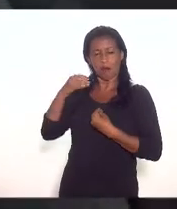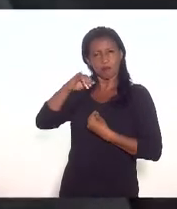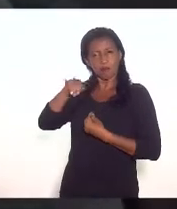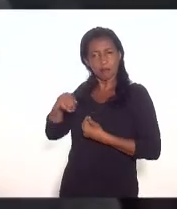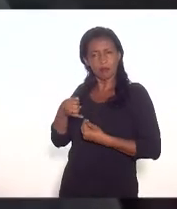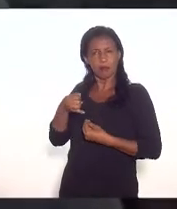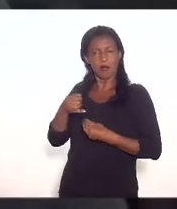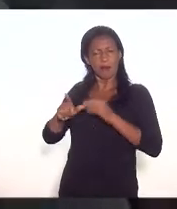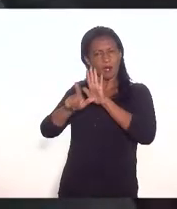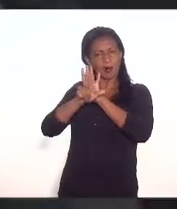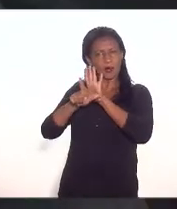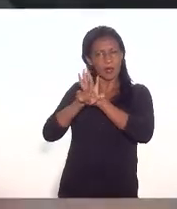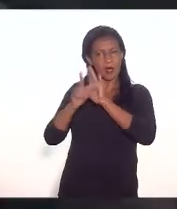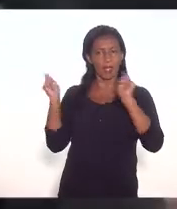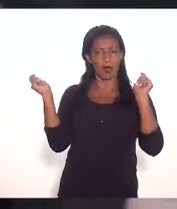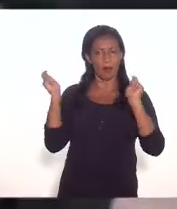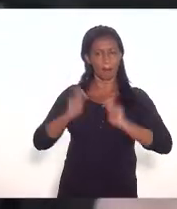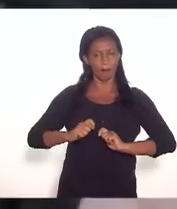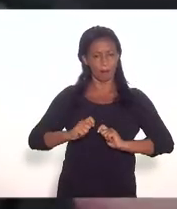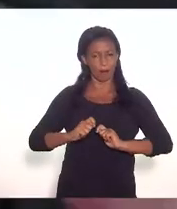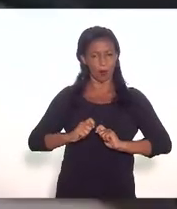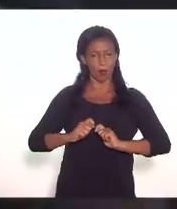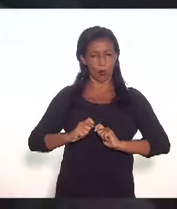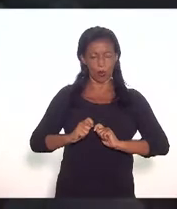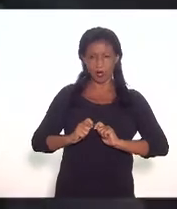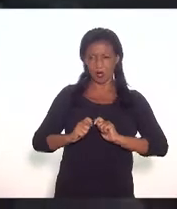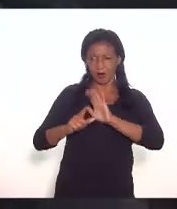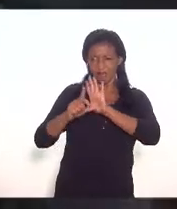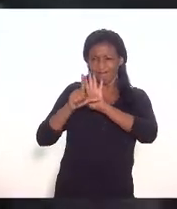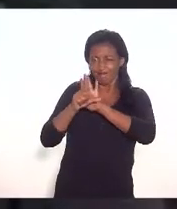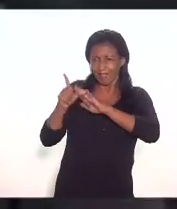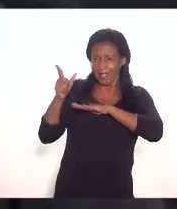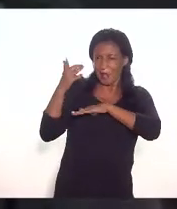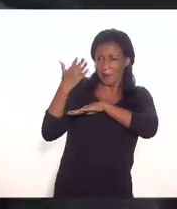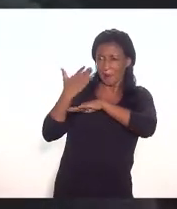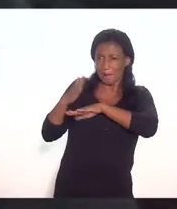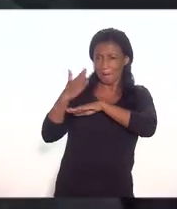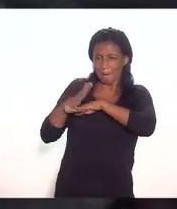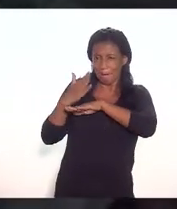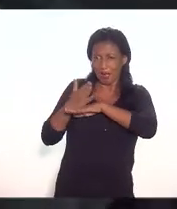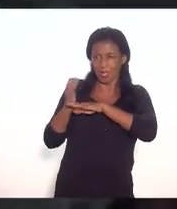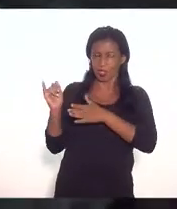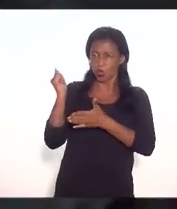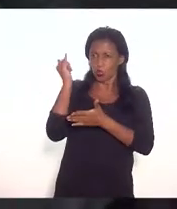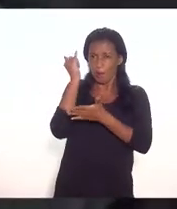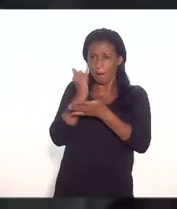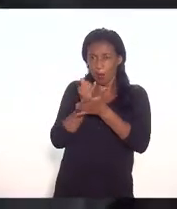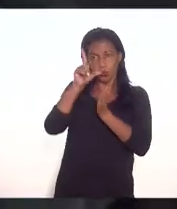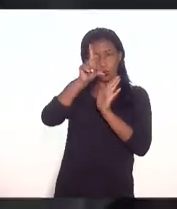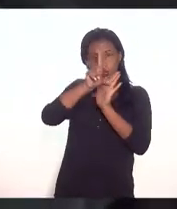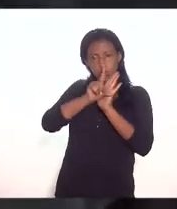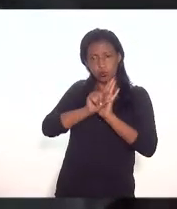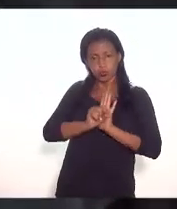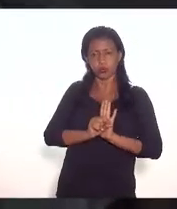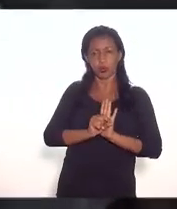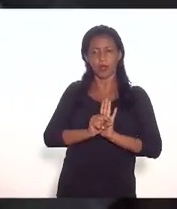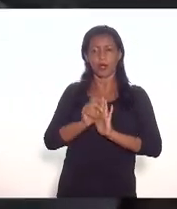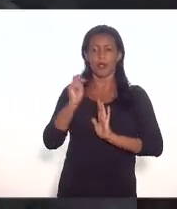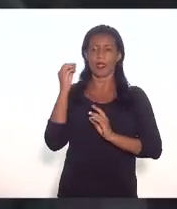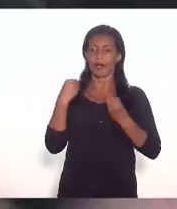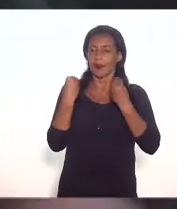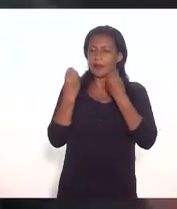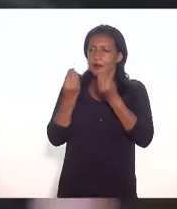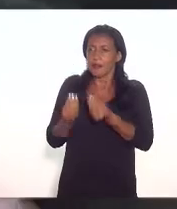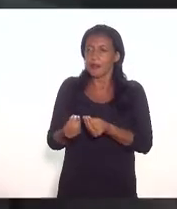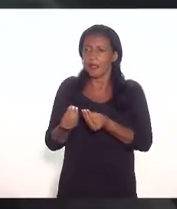que essa lei ela possa tipificar que a prática da alíquota a reduzir ela se dê